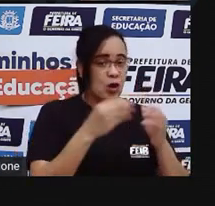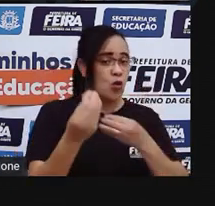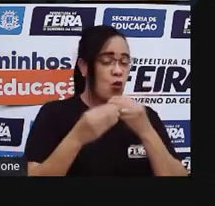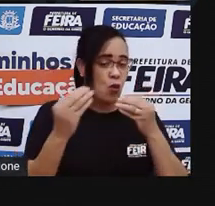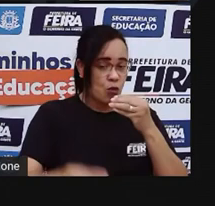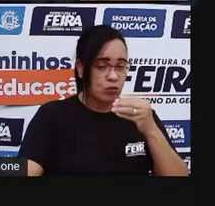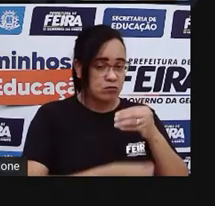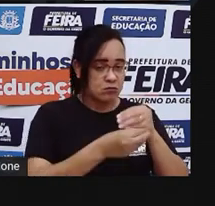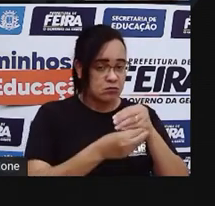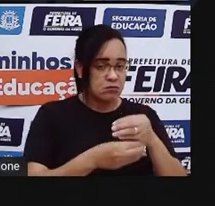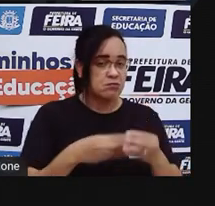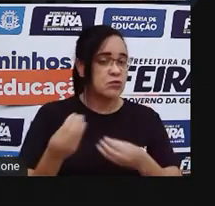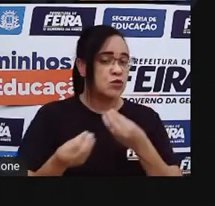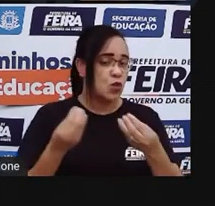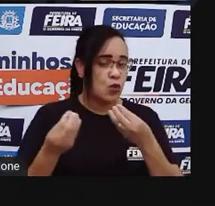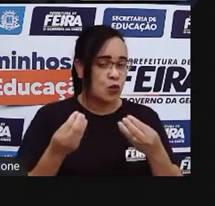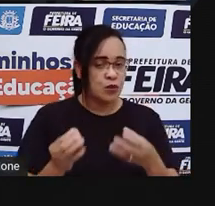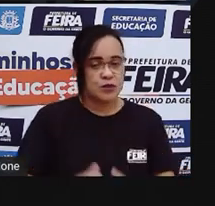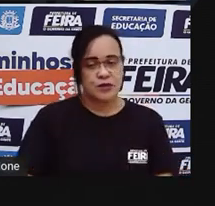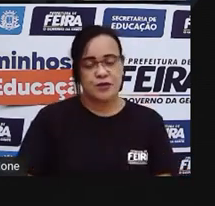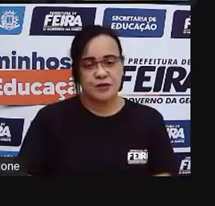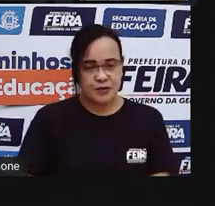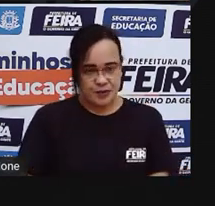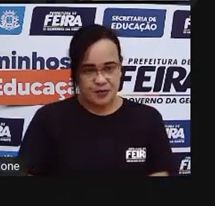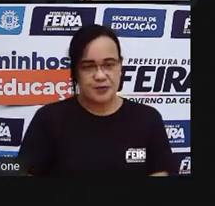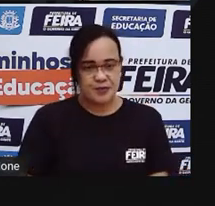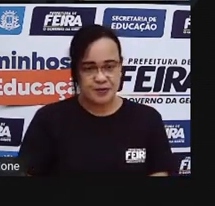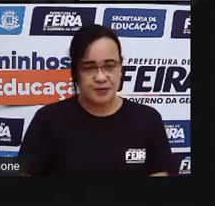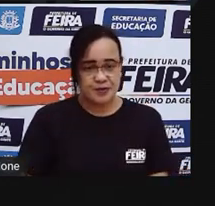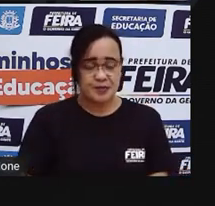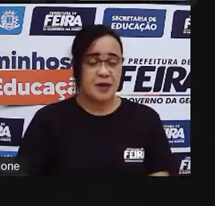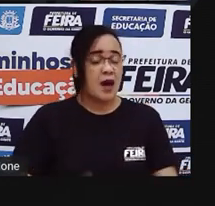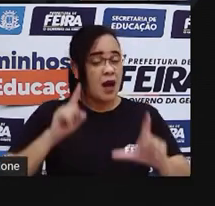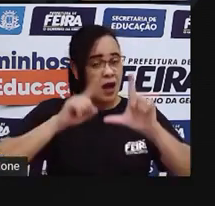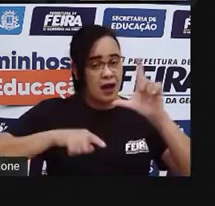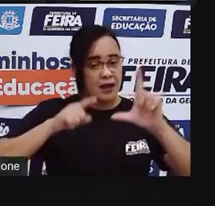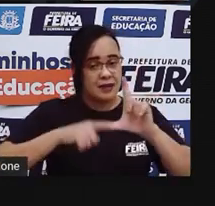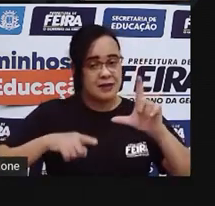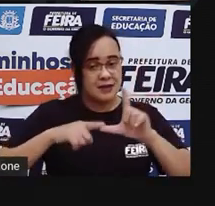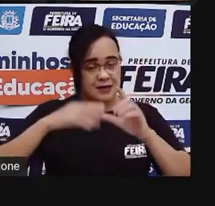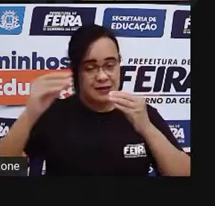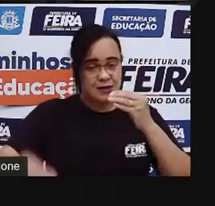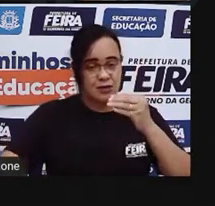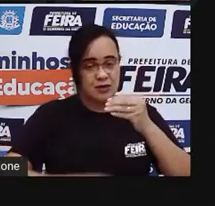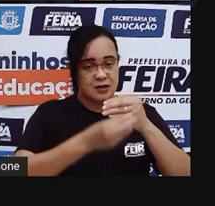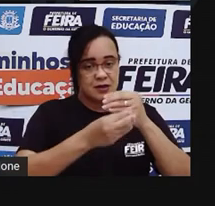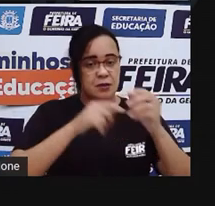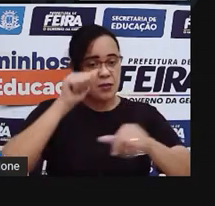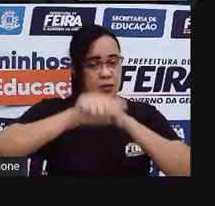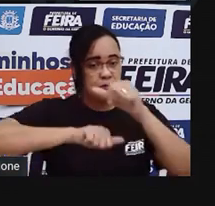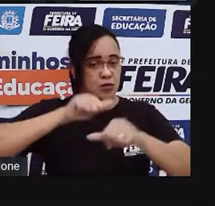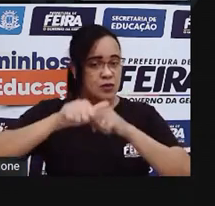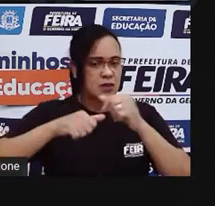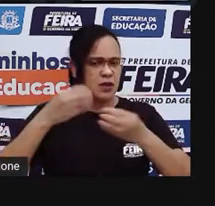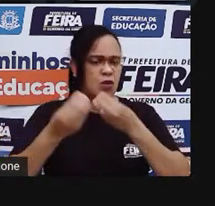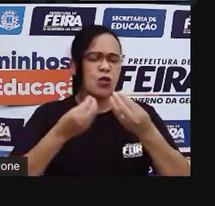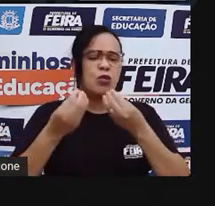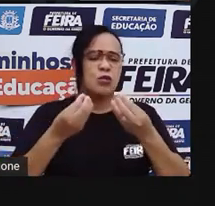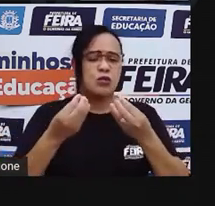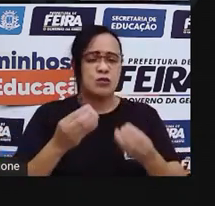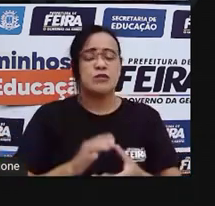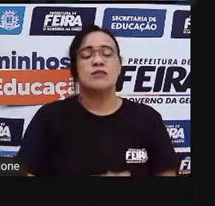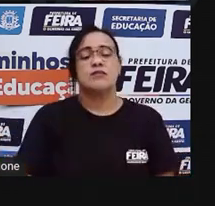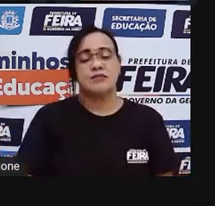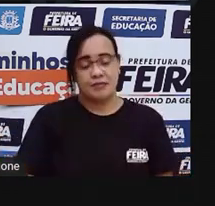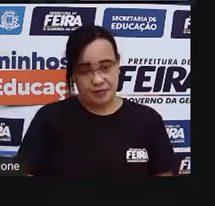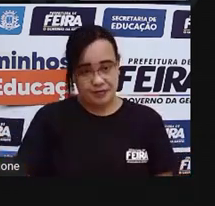Acrescentar E onde é que eu acrescento Uma letrinha Pra ao invés De ficar Cama Ficar Chama A Paul